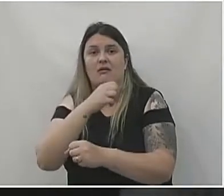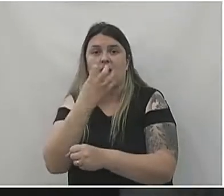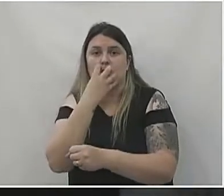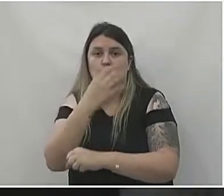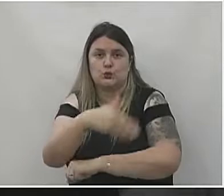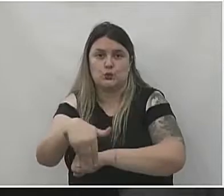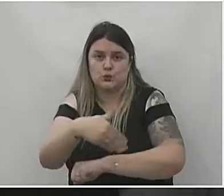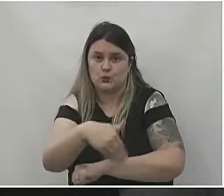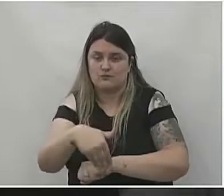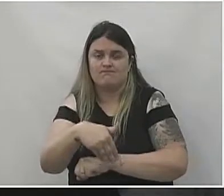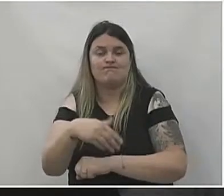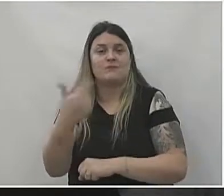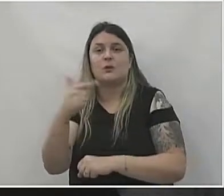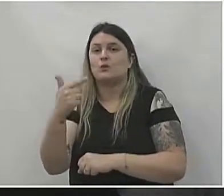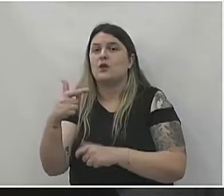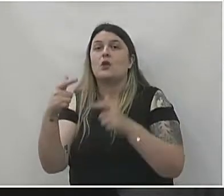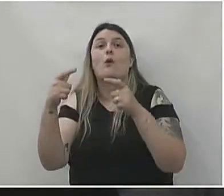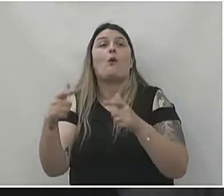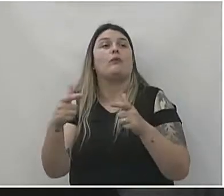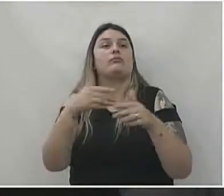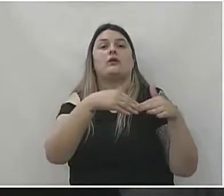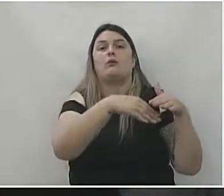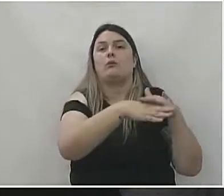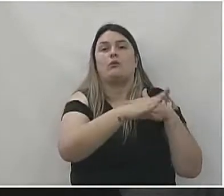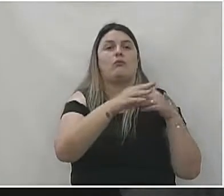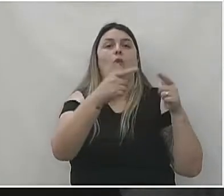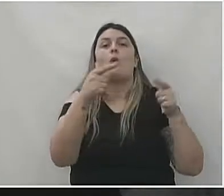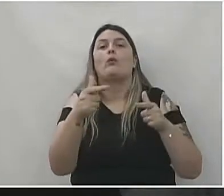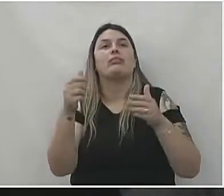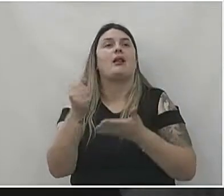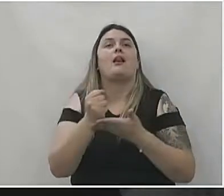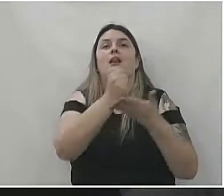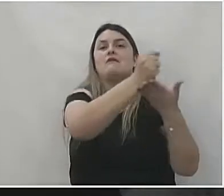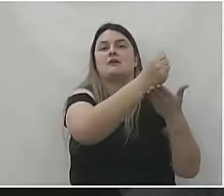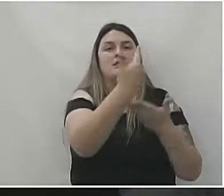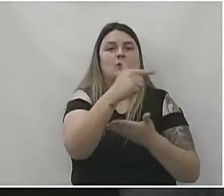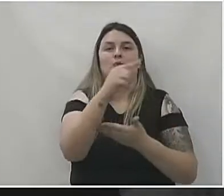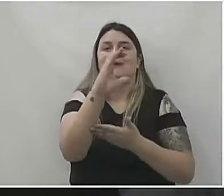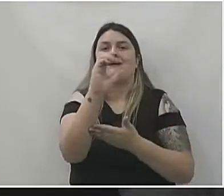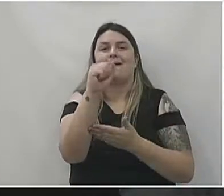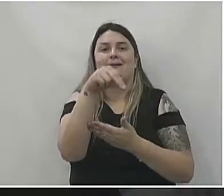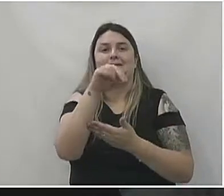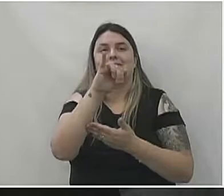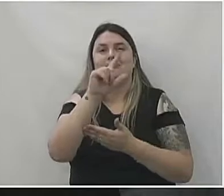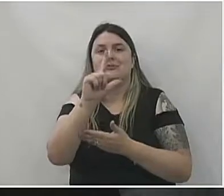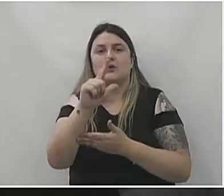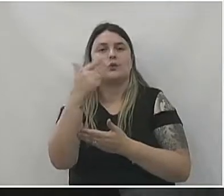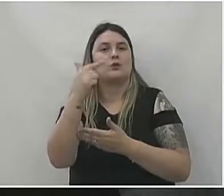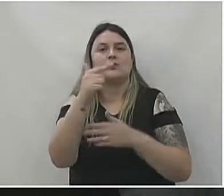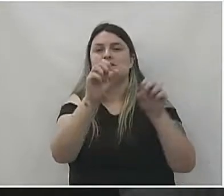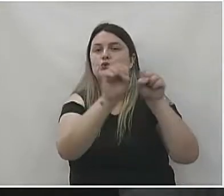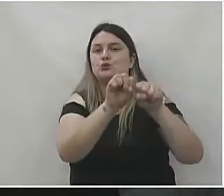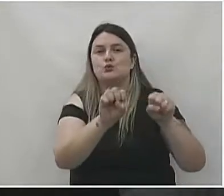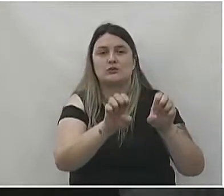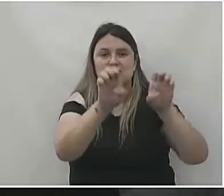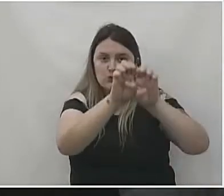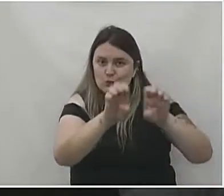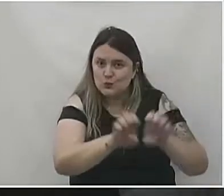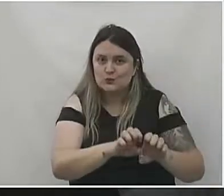animais de rua, não tem um destino para dar aos animais, não tem um canil, não tem uma estrutura.